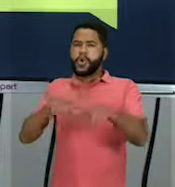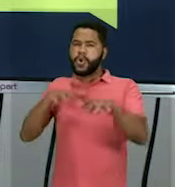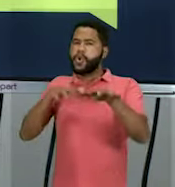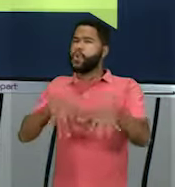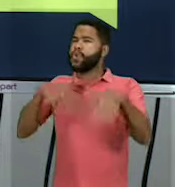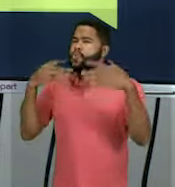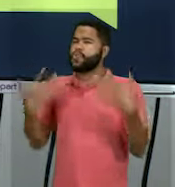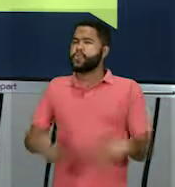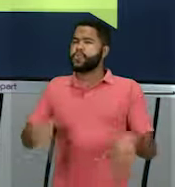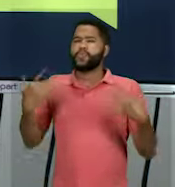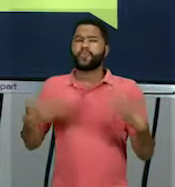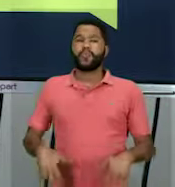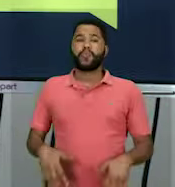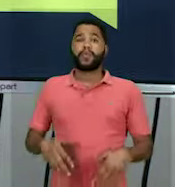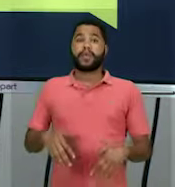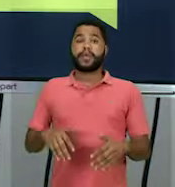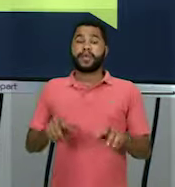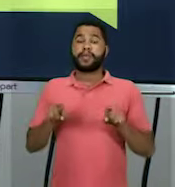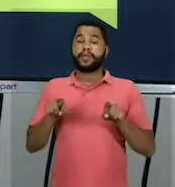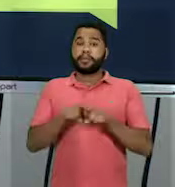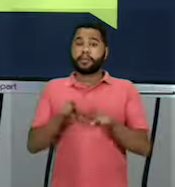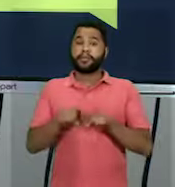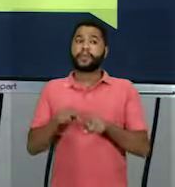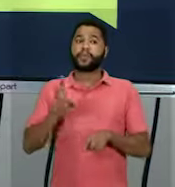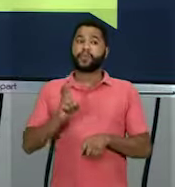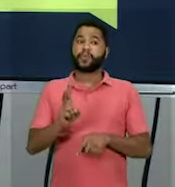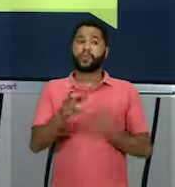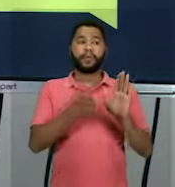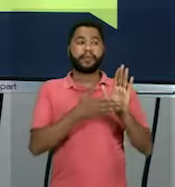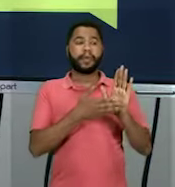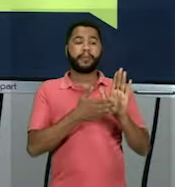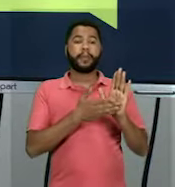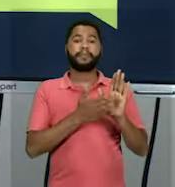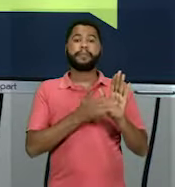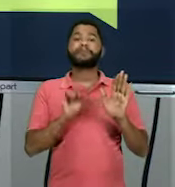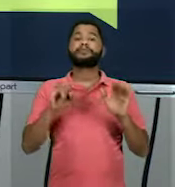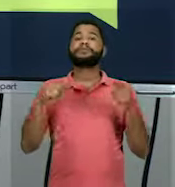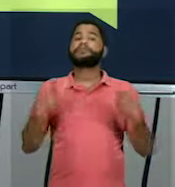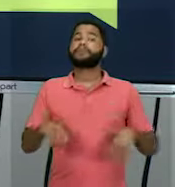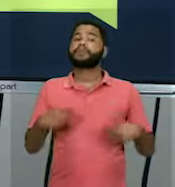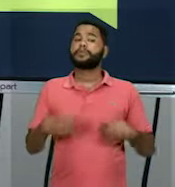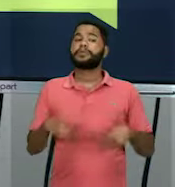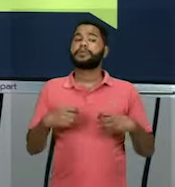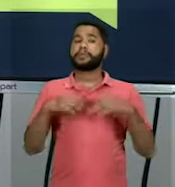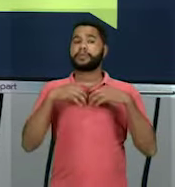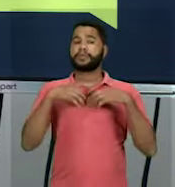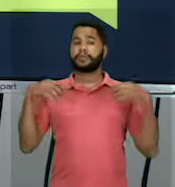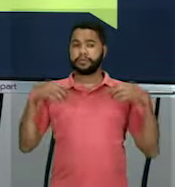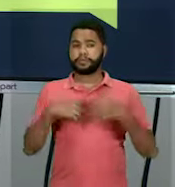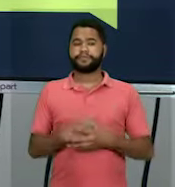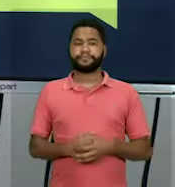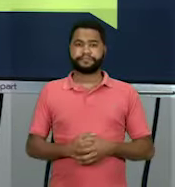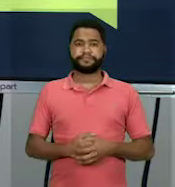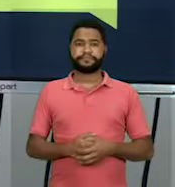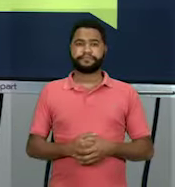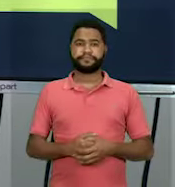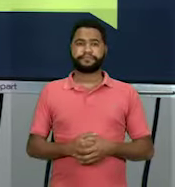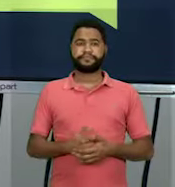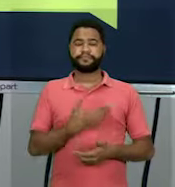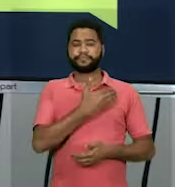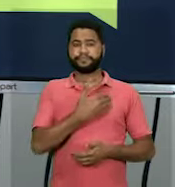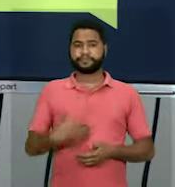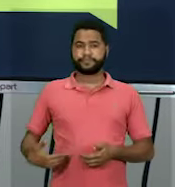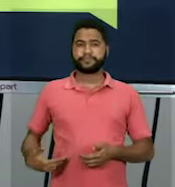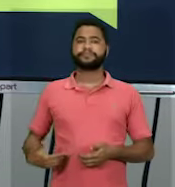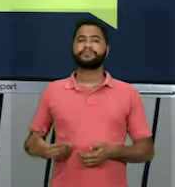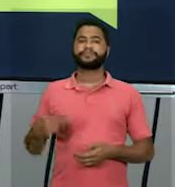forte que ainda tinha na sua pauta, se fosse preciso, a separação, né, do Estado de